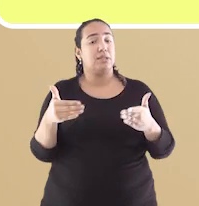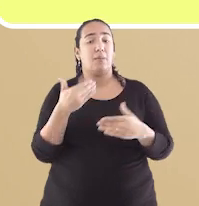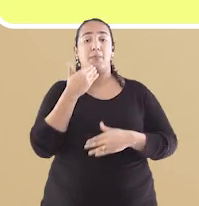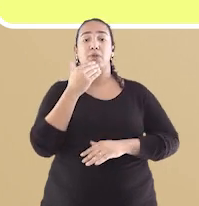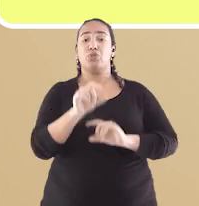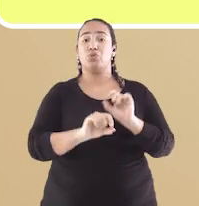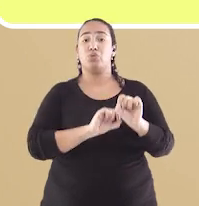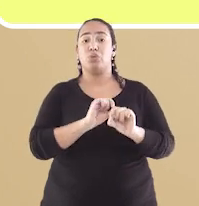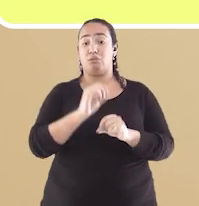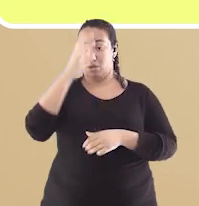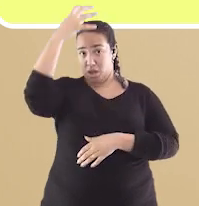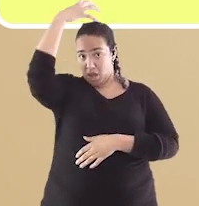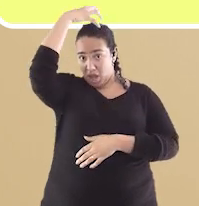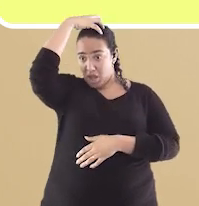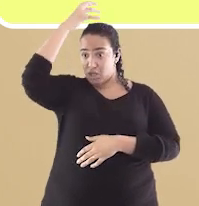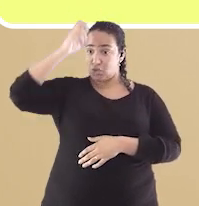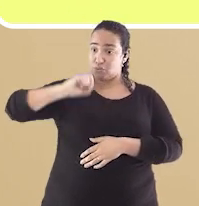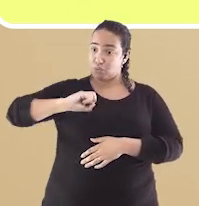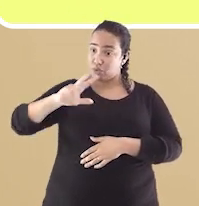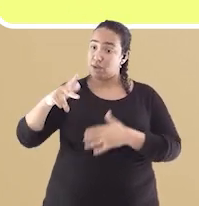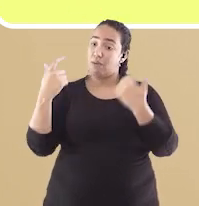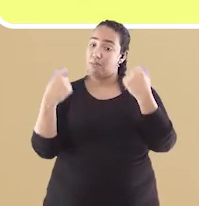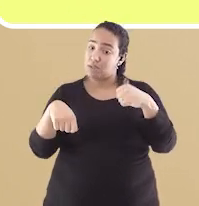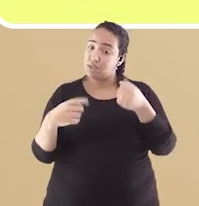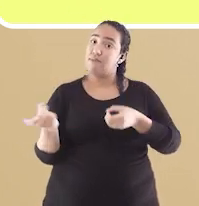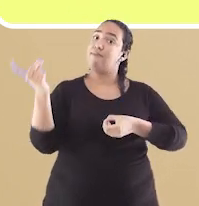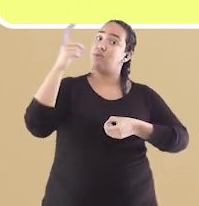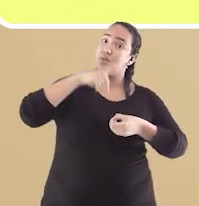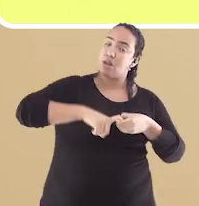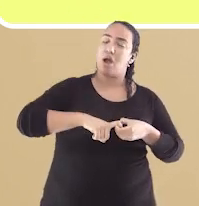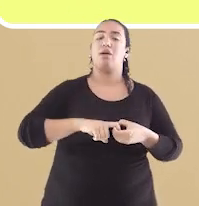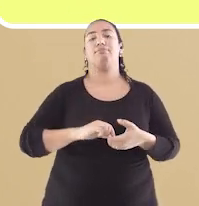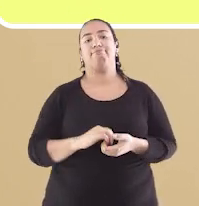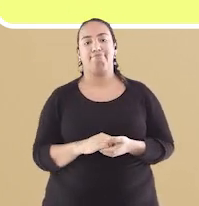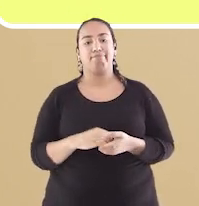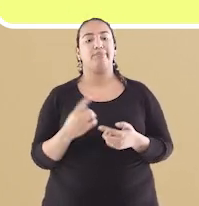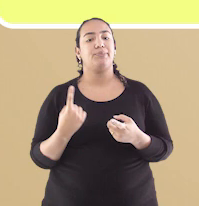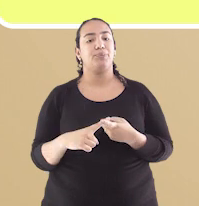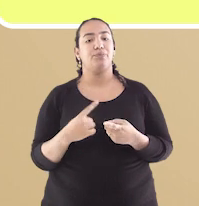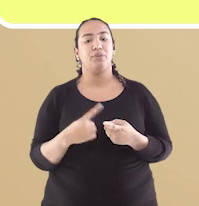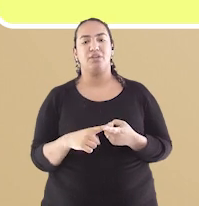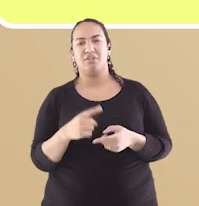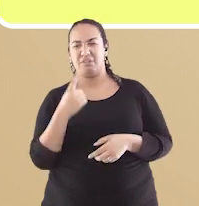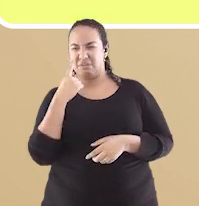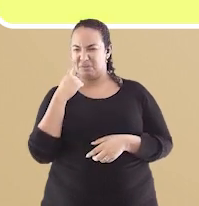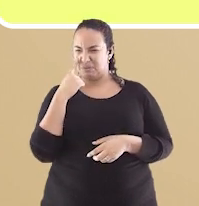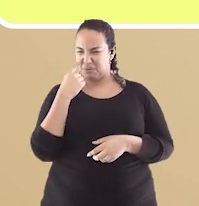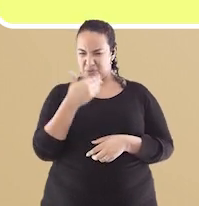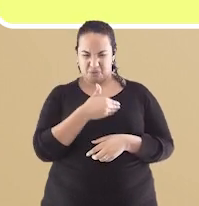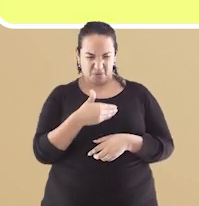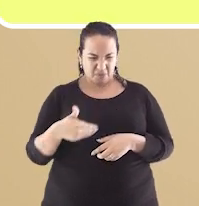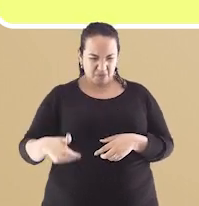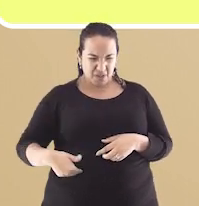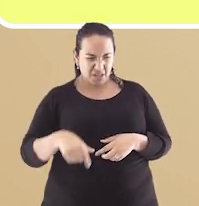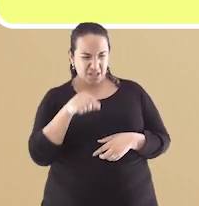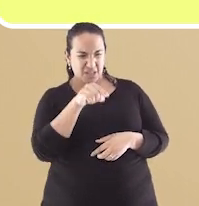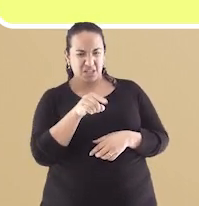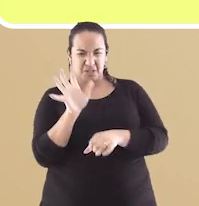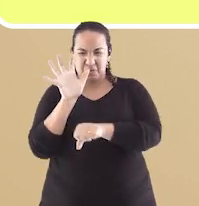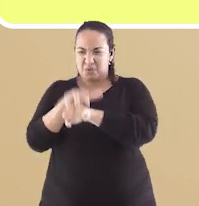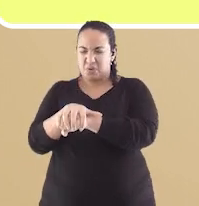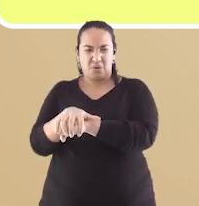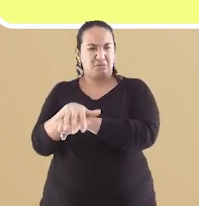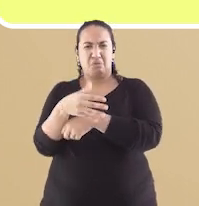exigiram que Dom João voltasse com a corte para Portugal. Afinal, onde não se viu governar um reino estando na